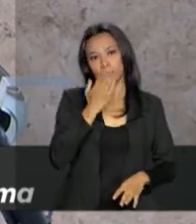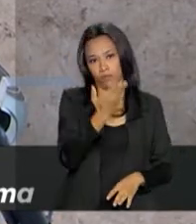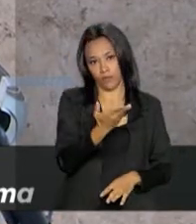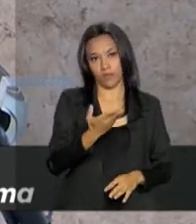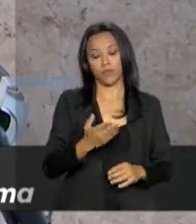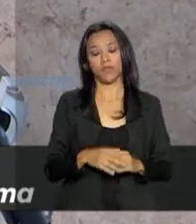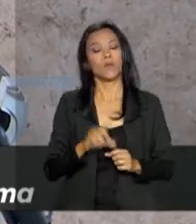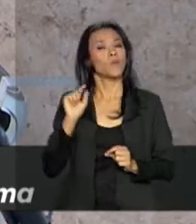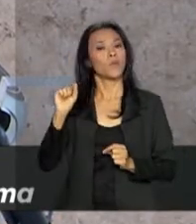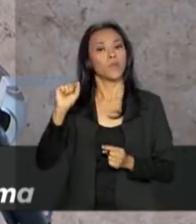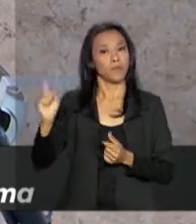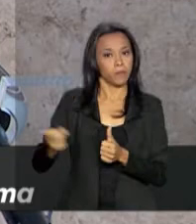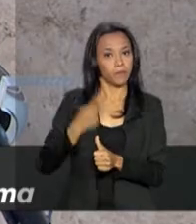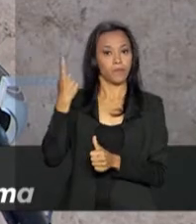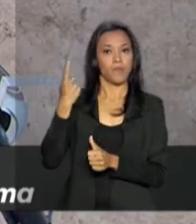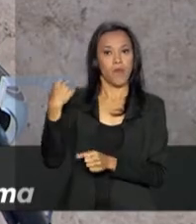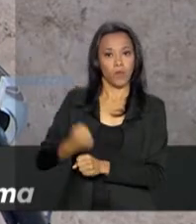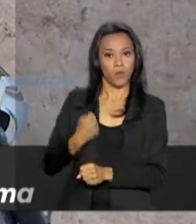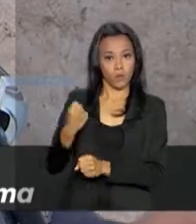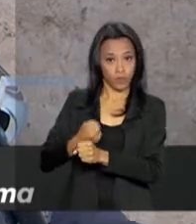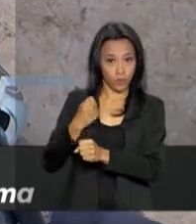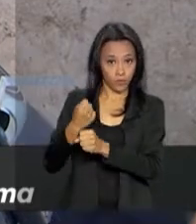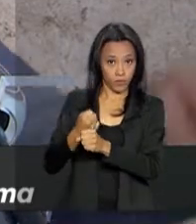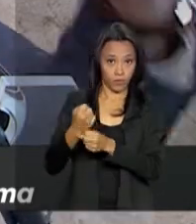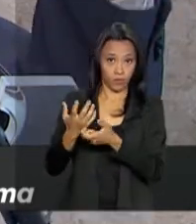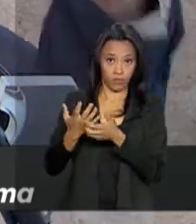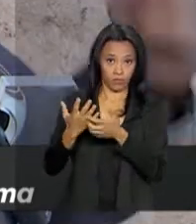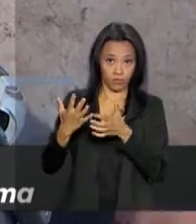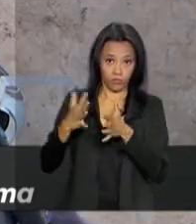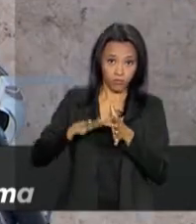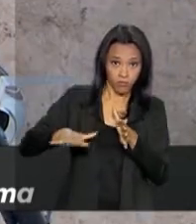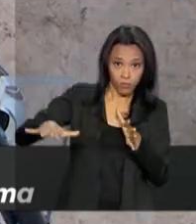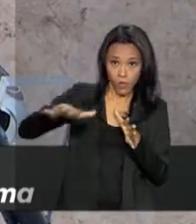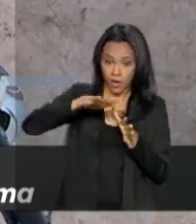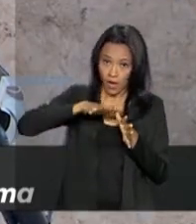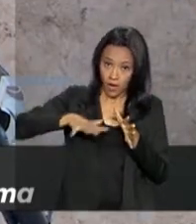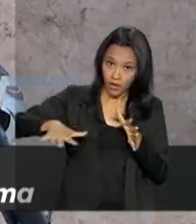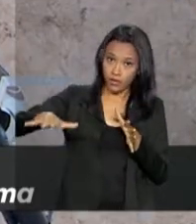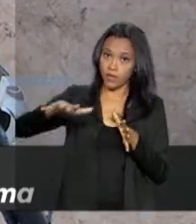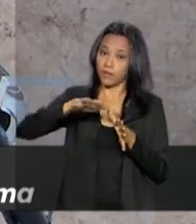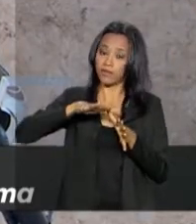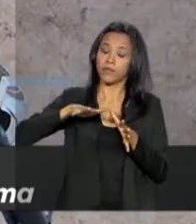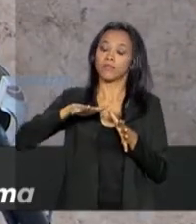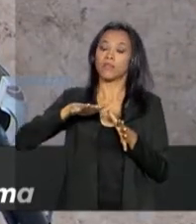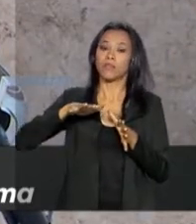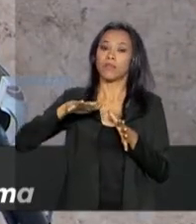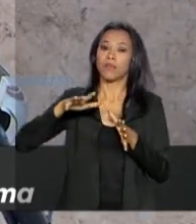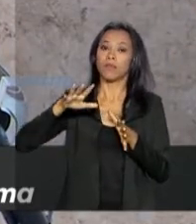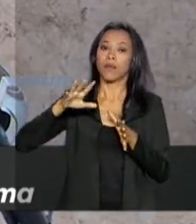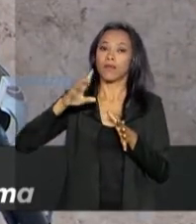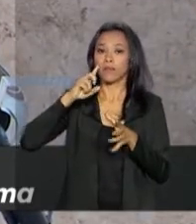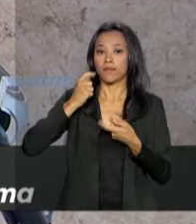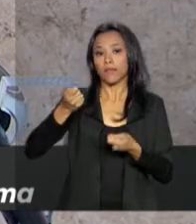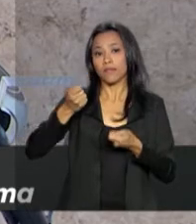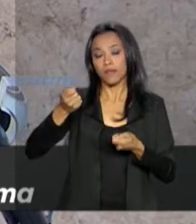A construção do chamado Linhão de Tucuruí, para resolver o problema, tentar resolver o problema